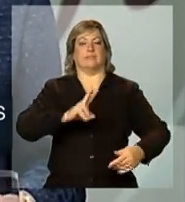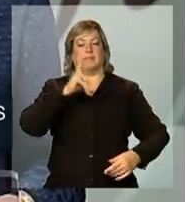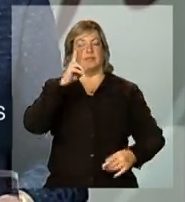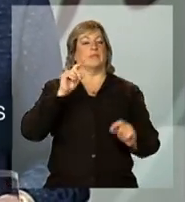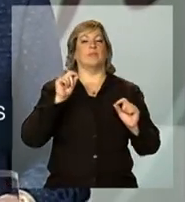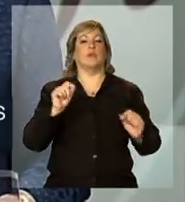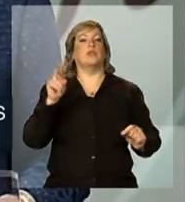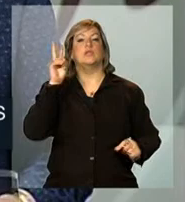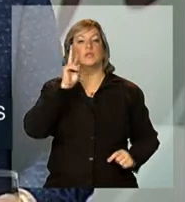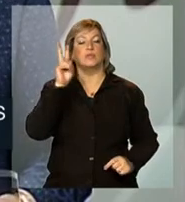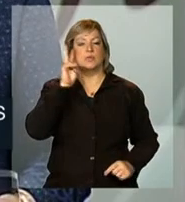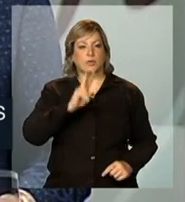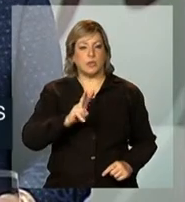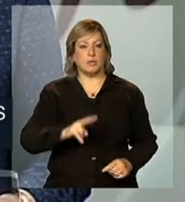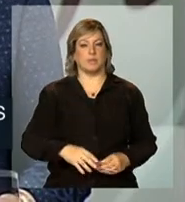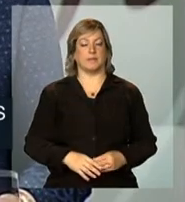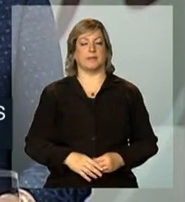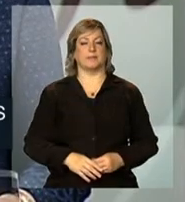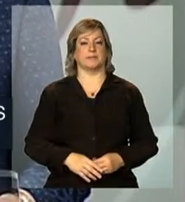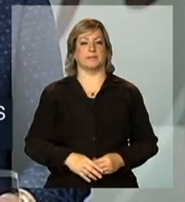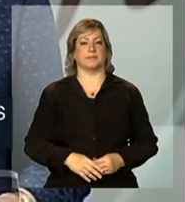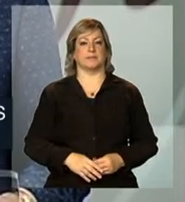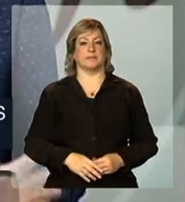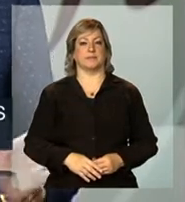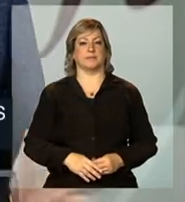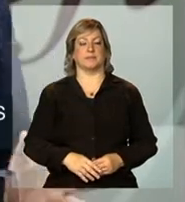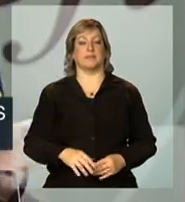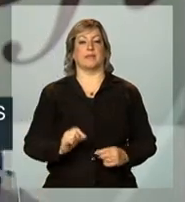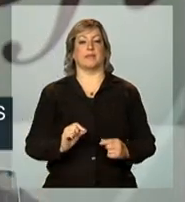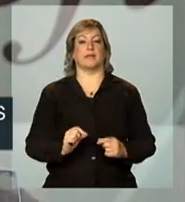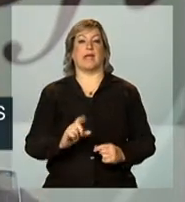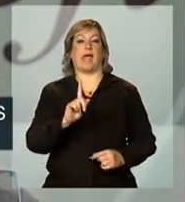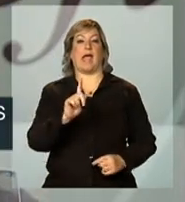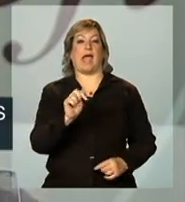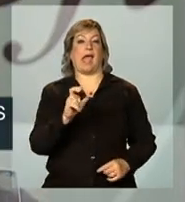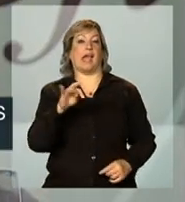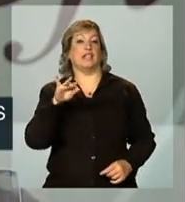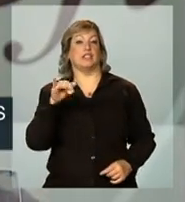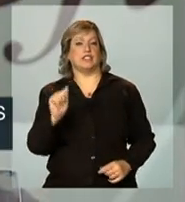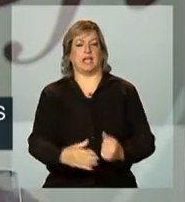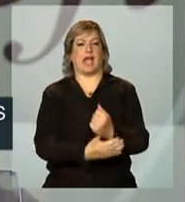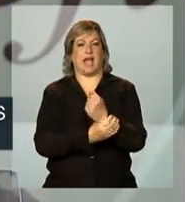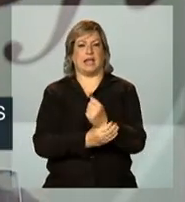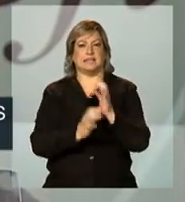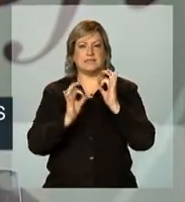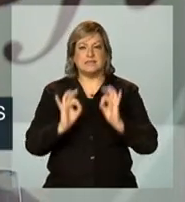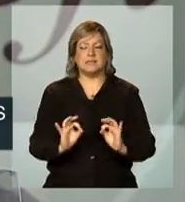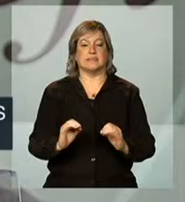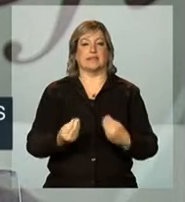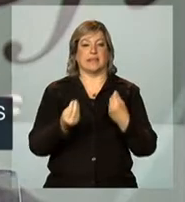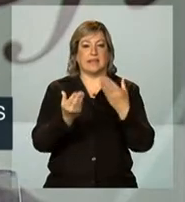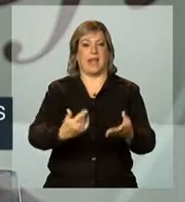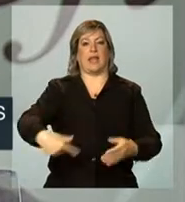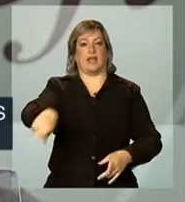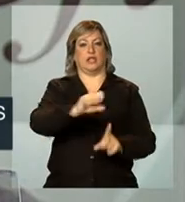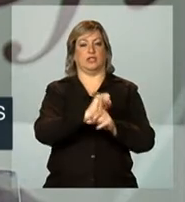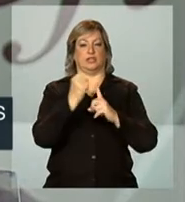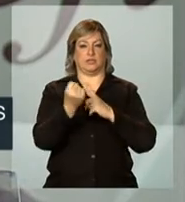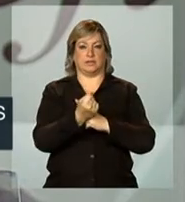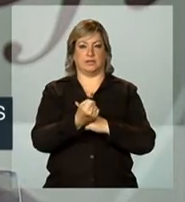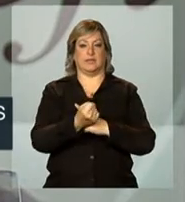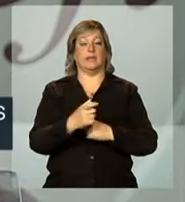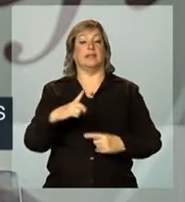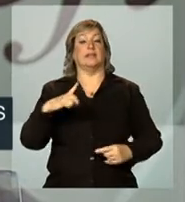refere a garantir que a sociedade contemple